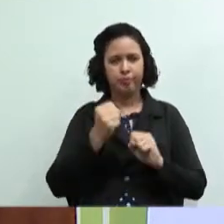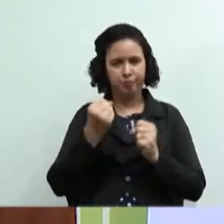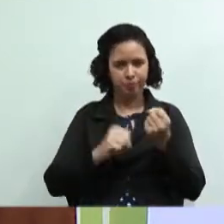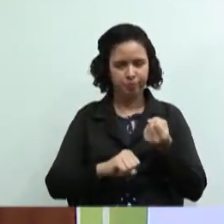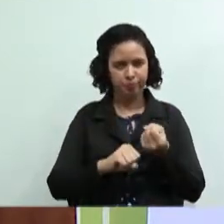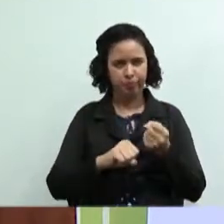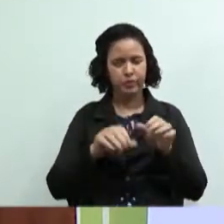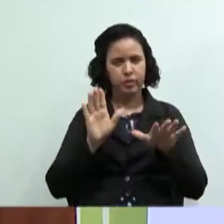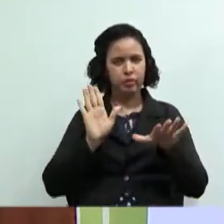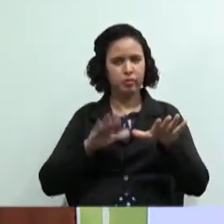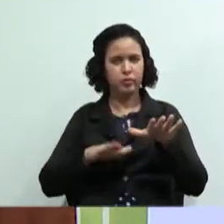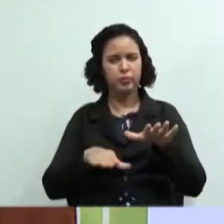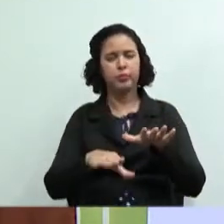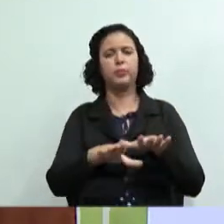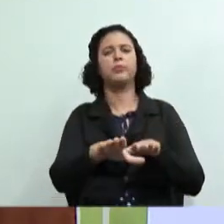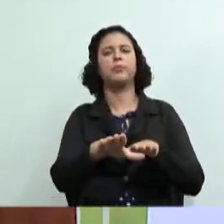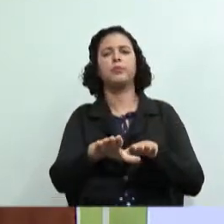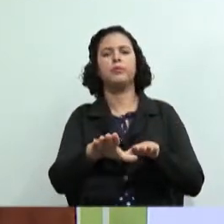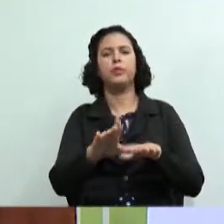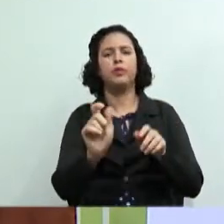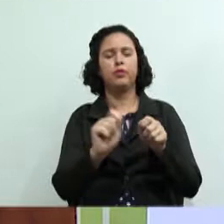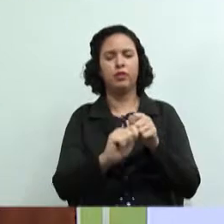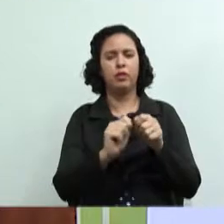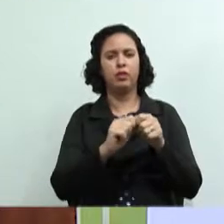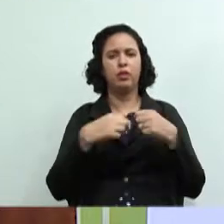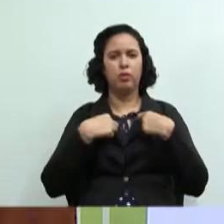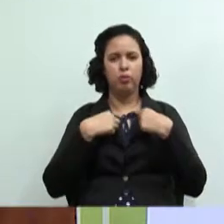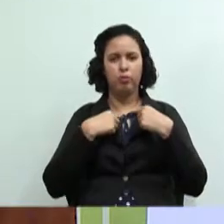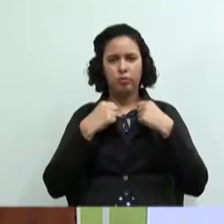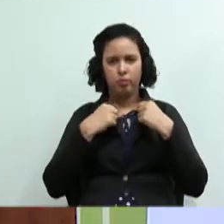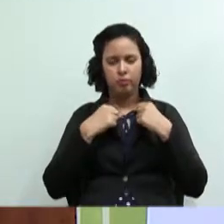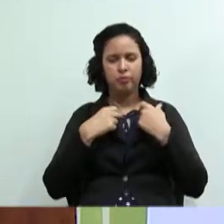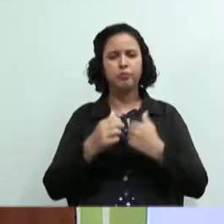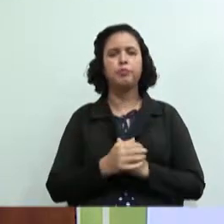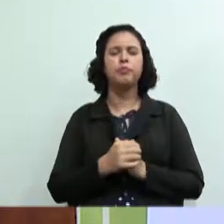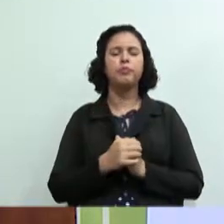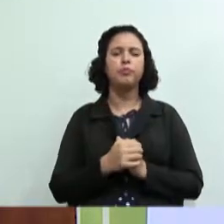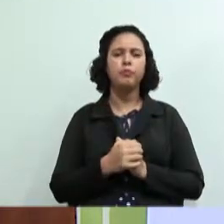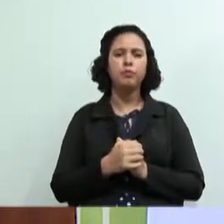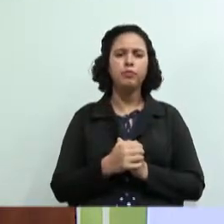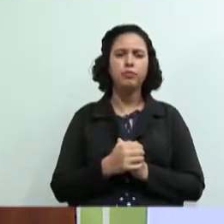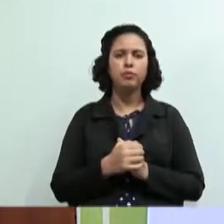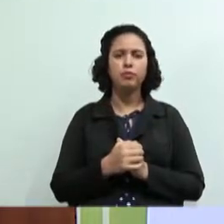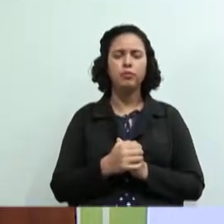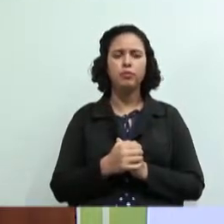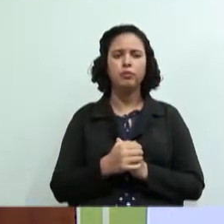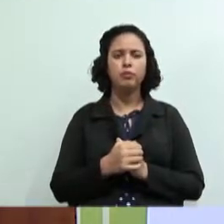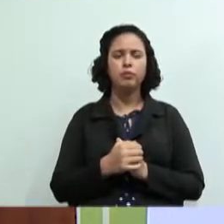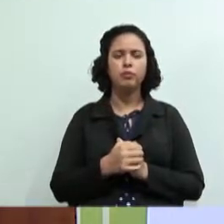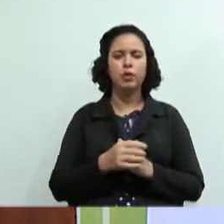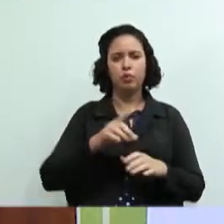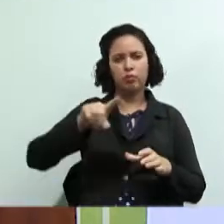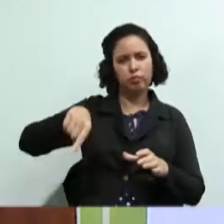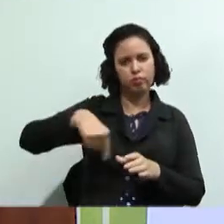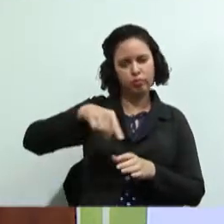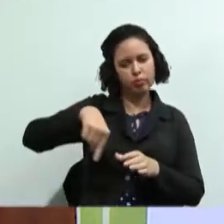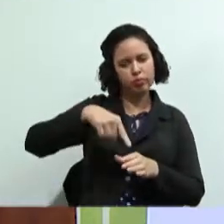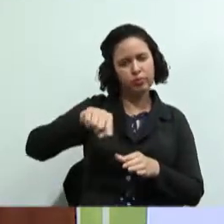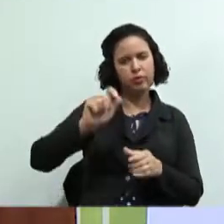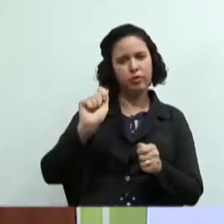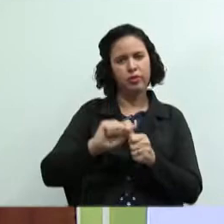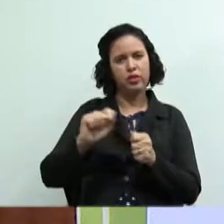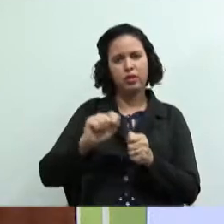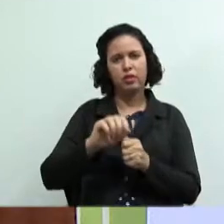máquina de costura que nós produzimos roupas não é uma uma batedeira que nós produzimos um bolo